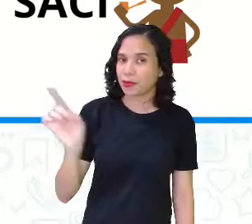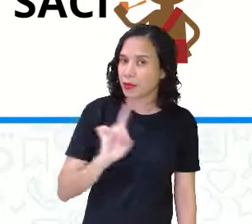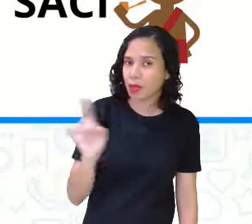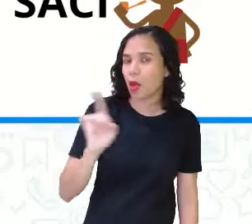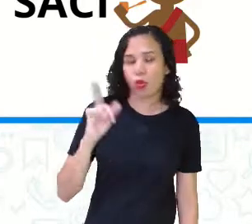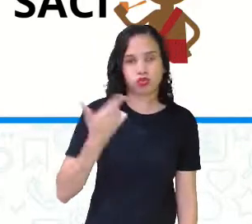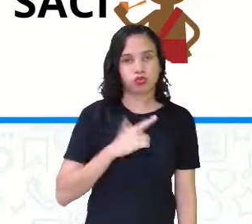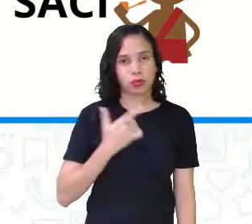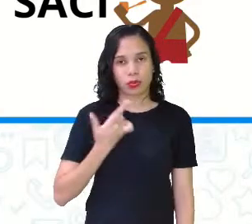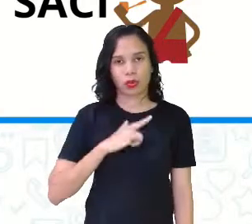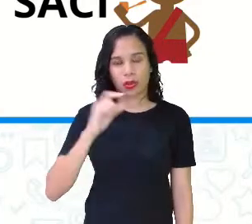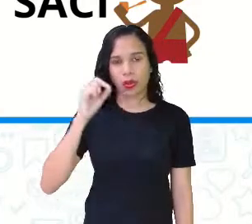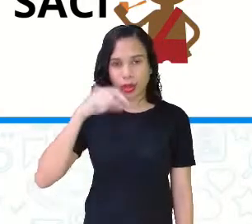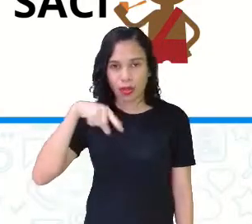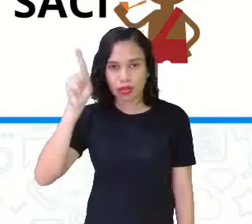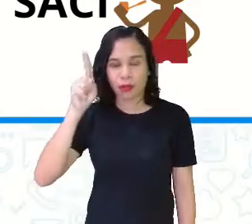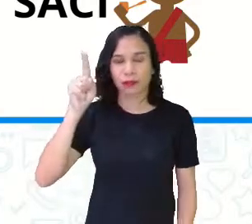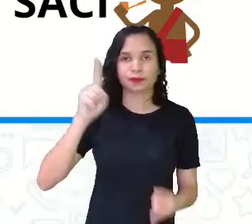acentuadas.